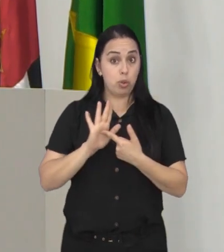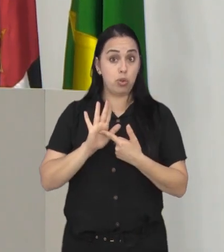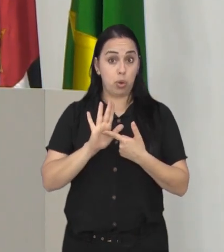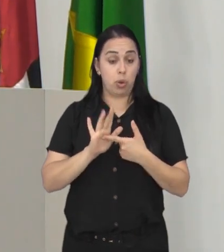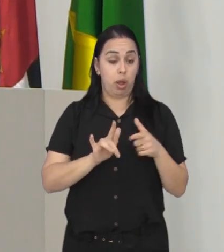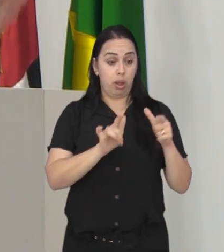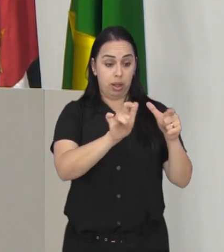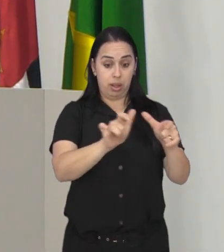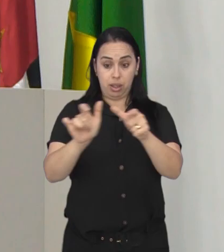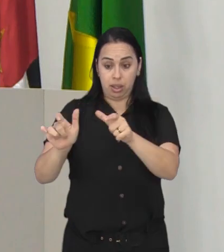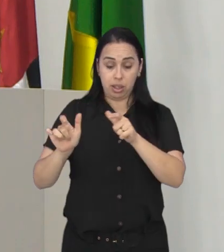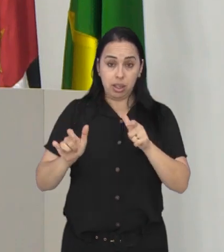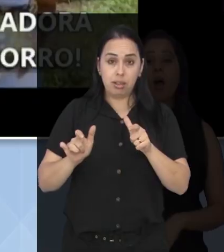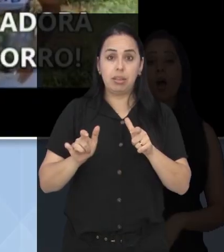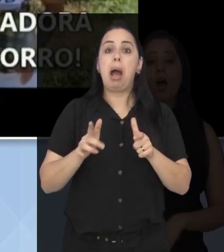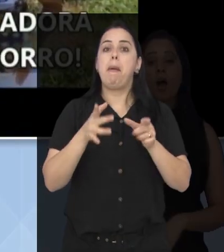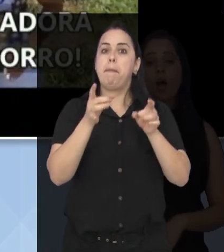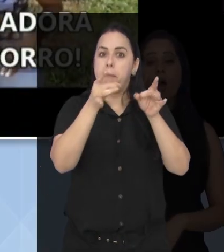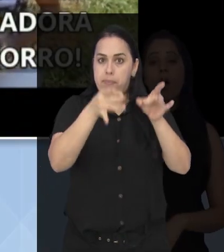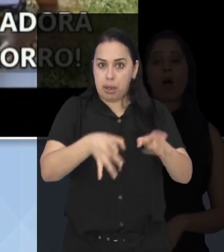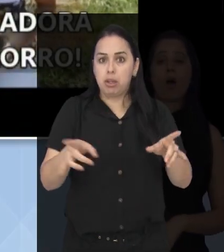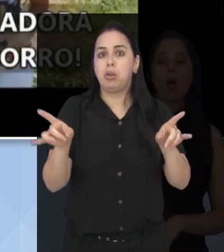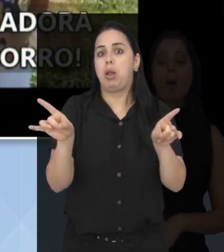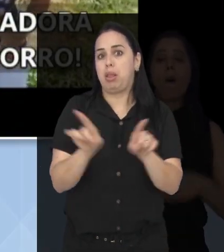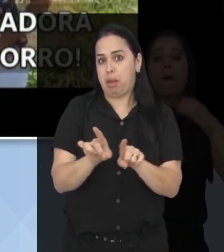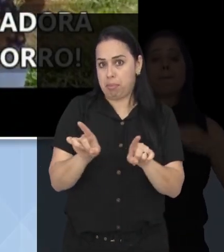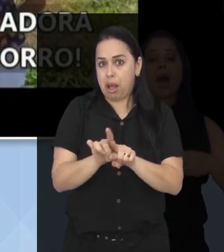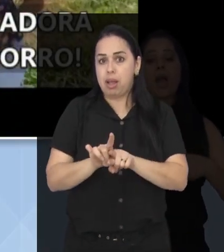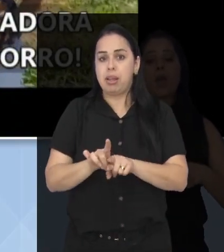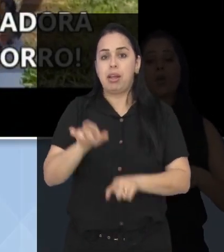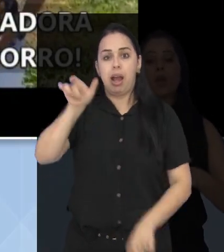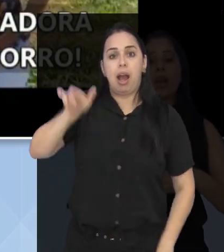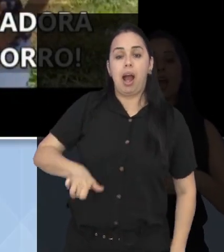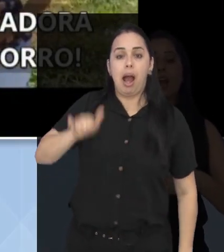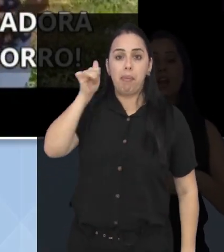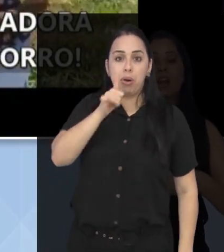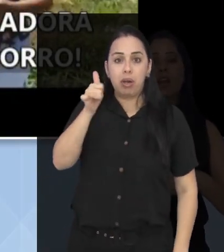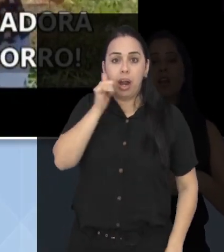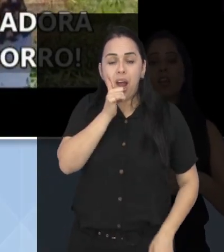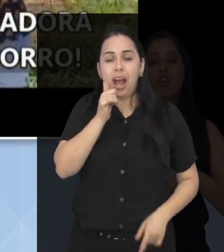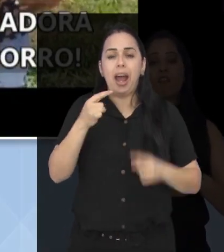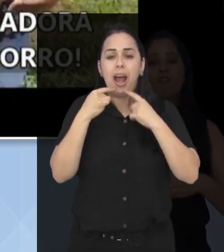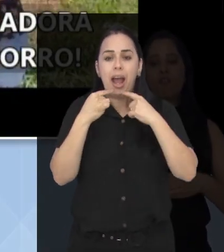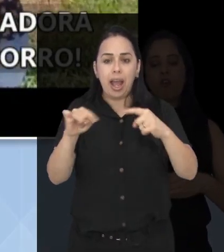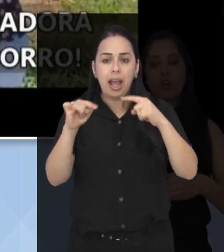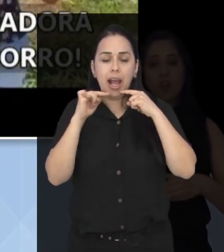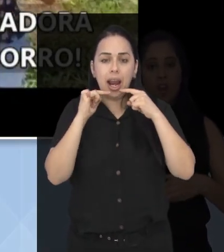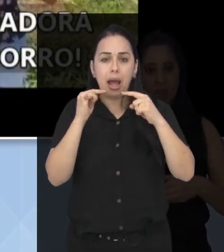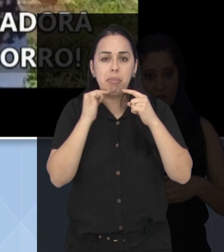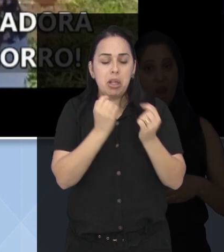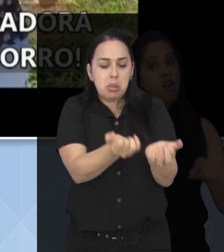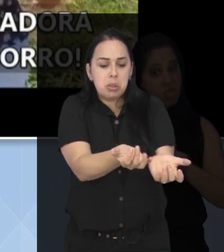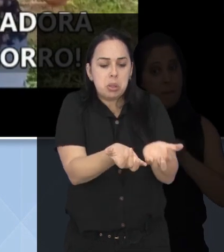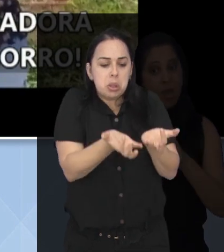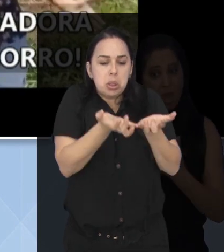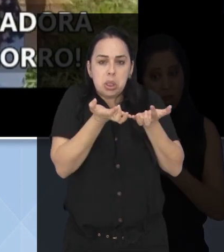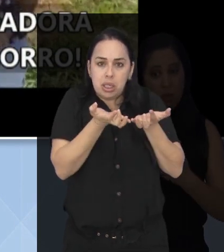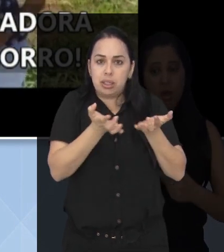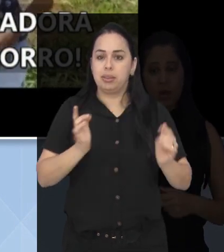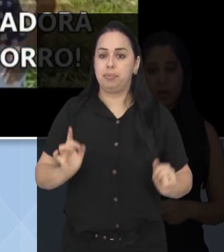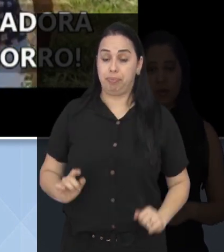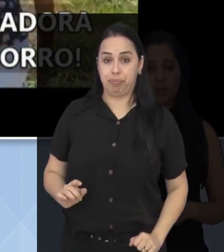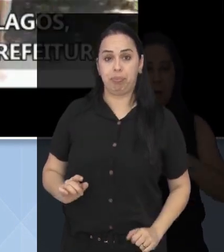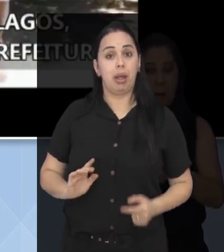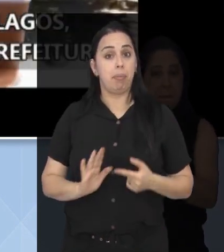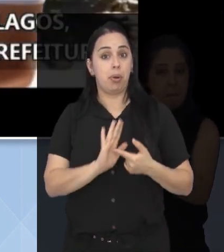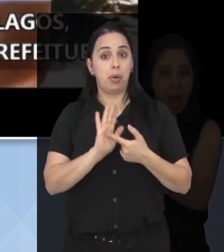Rita também apontou problemas de abandono em áreas verdes da cidade. Em um vídeo exibido, uma moradora reclamava do Mato Alto no bairro Jardim